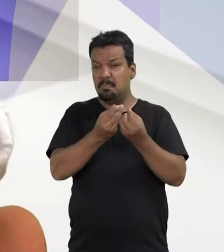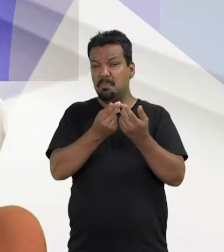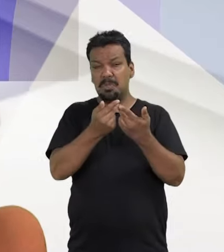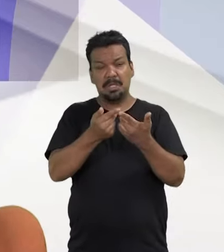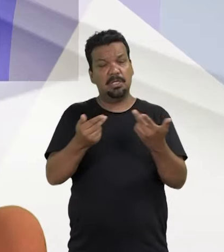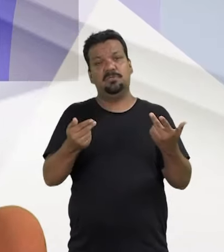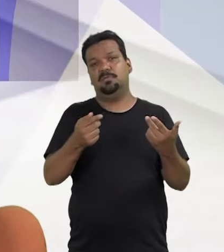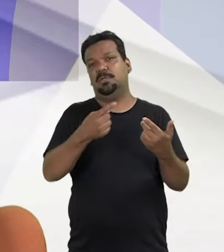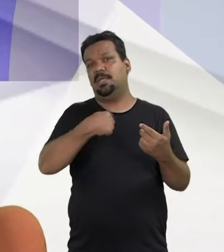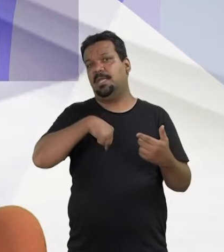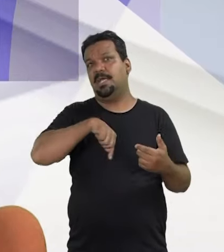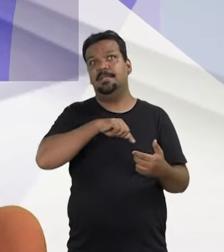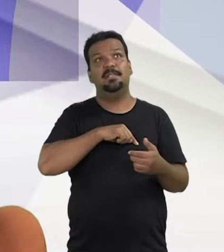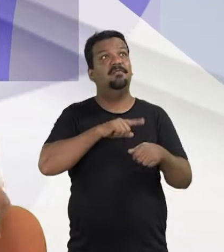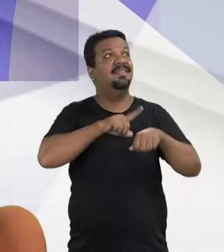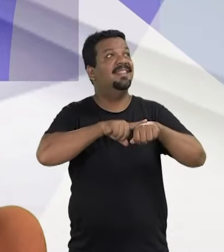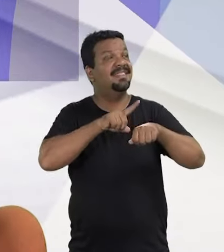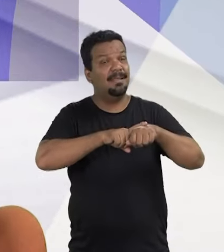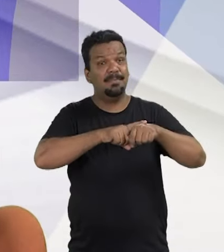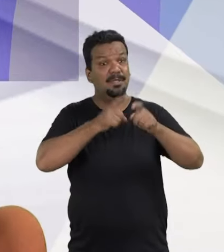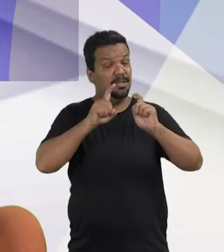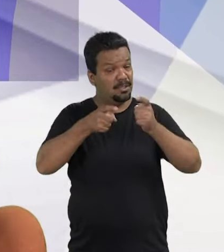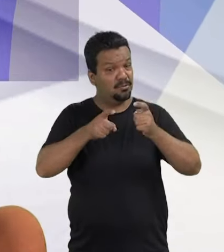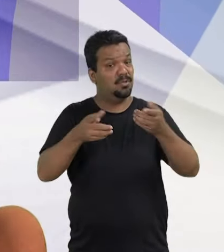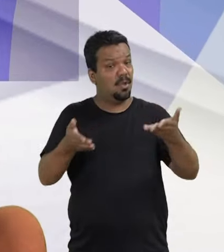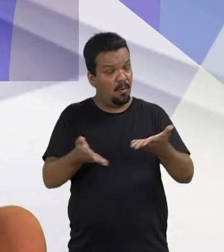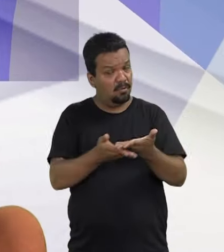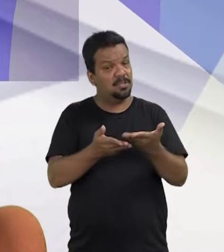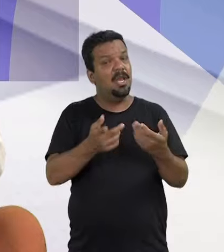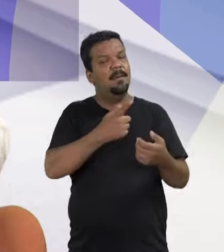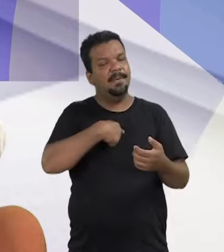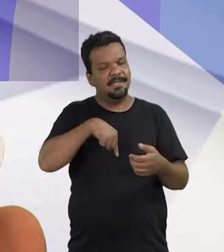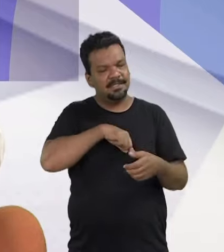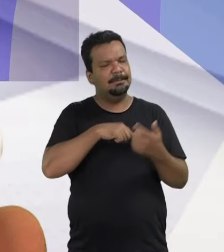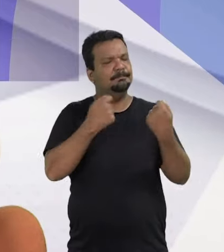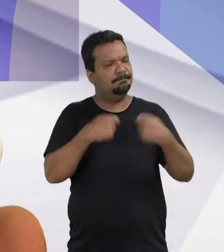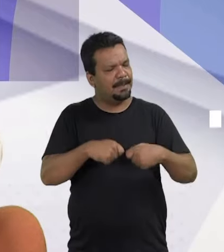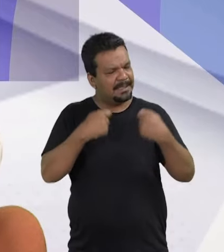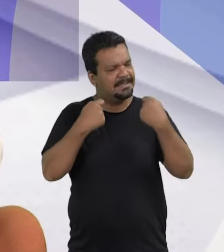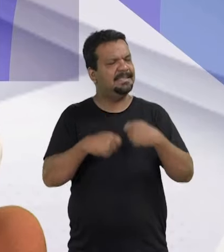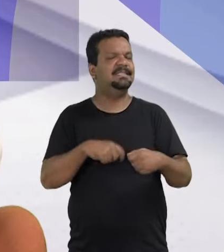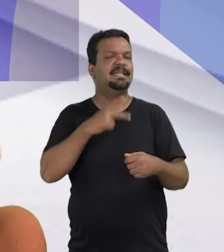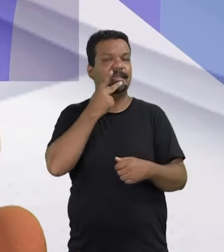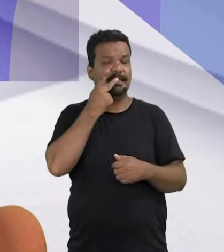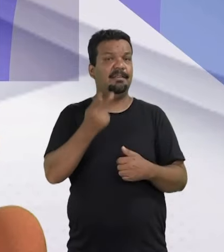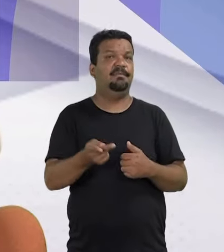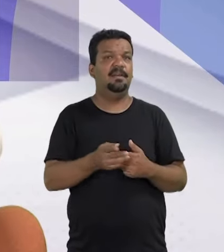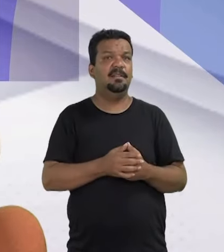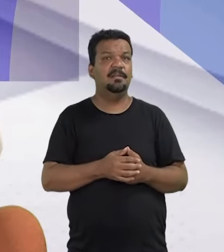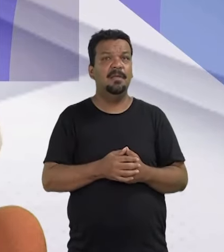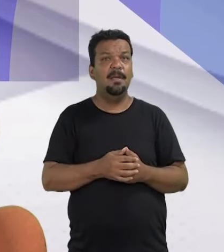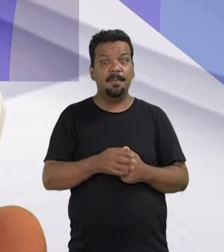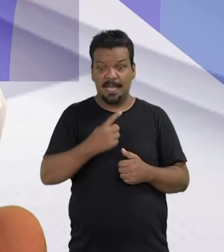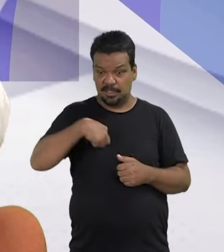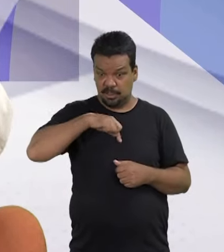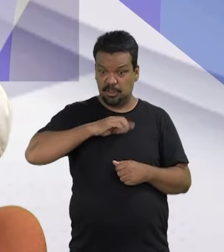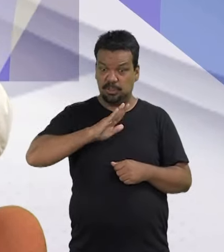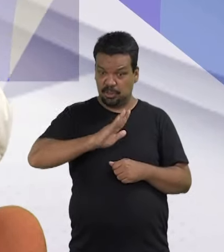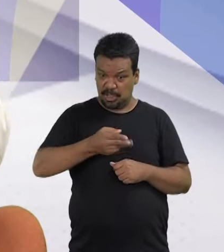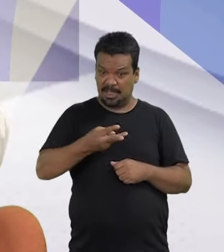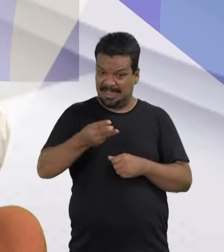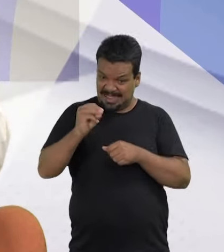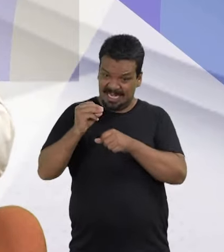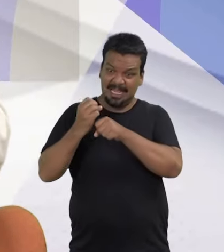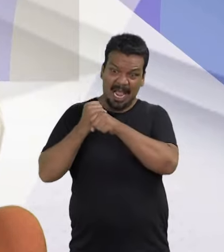Discutindo muitas coisas que a gente não vai ter tempo de discutir hoje. Mas a gente precisa falar. A gente precisa falar porque a gente já está com